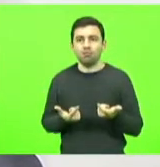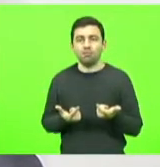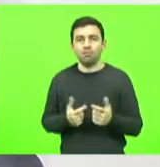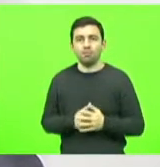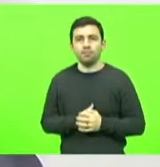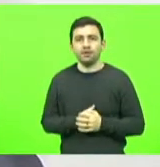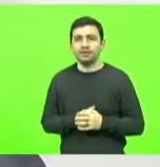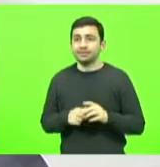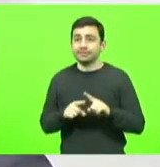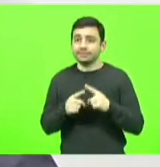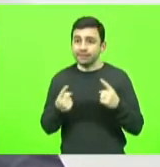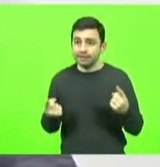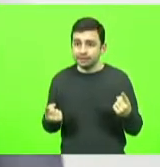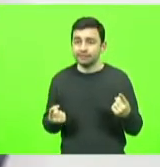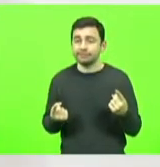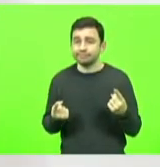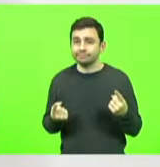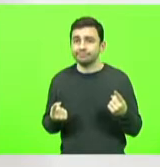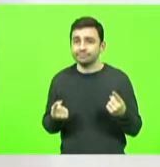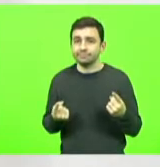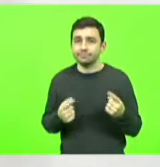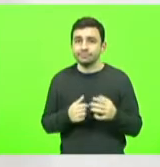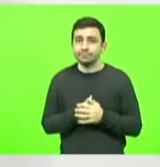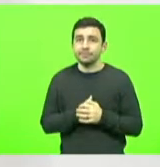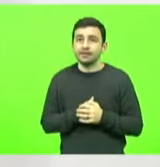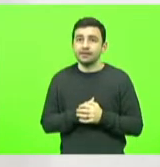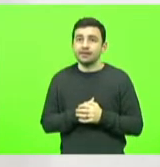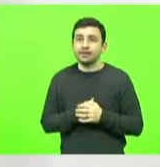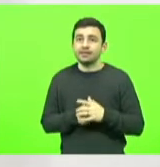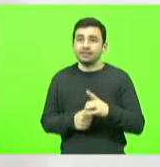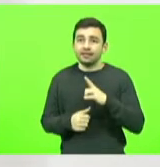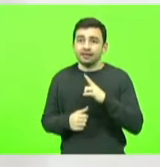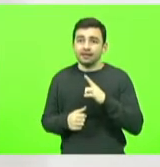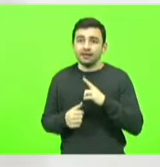Então, algo não está